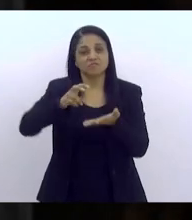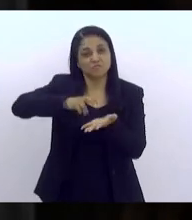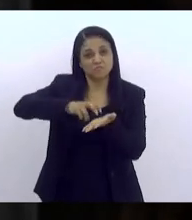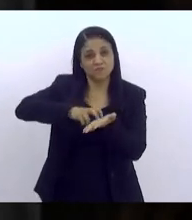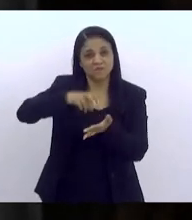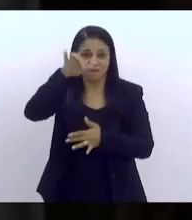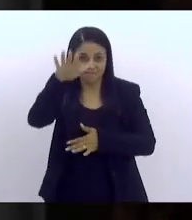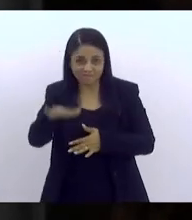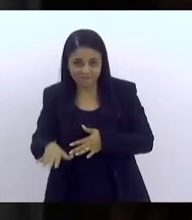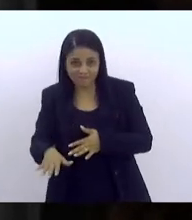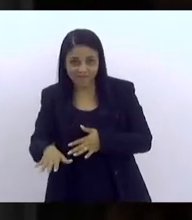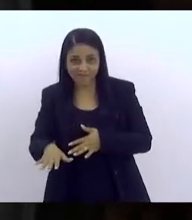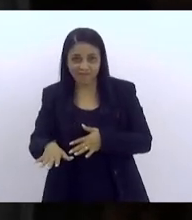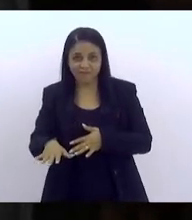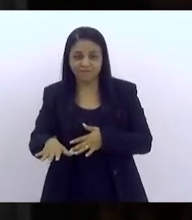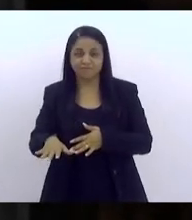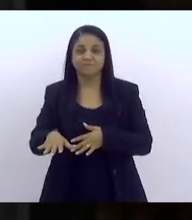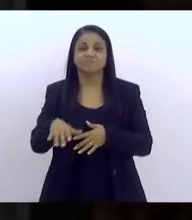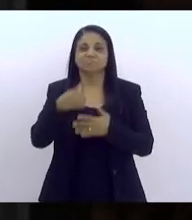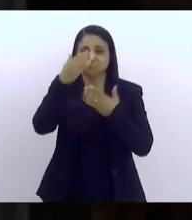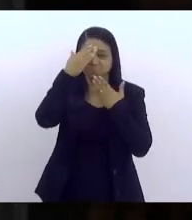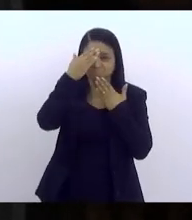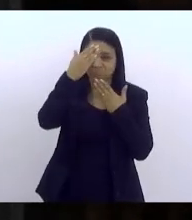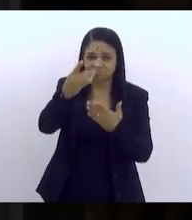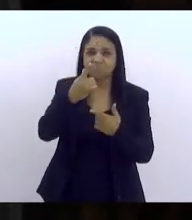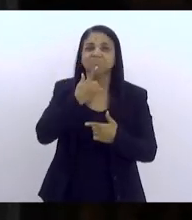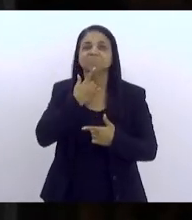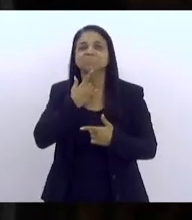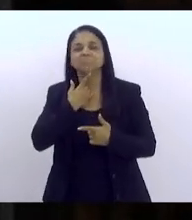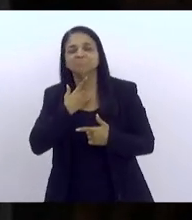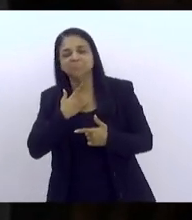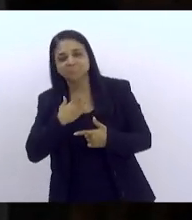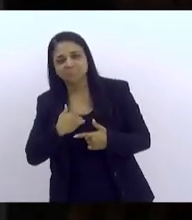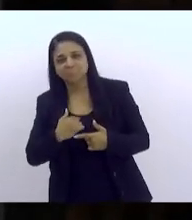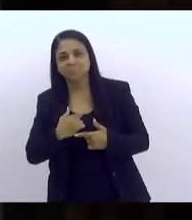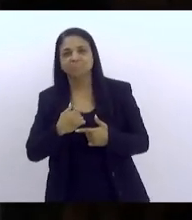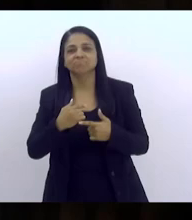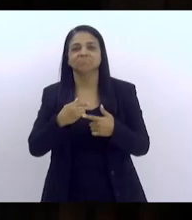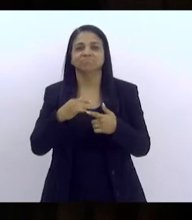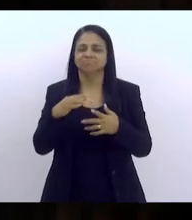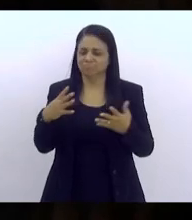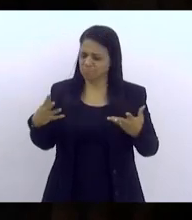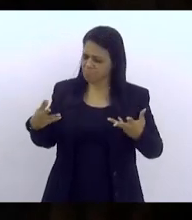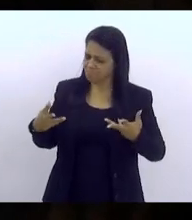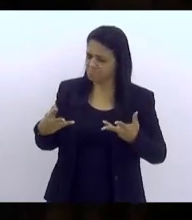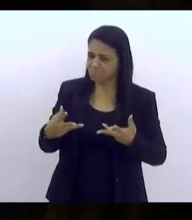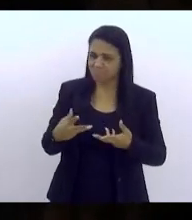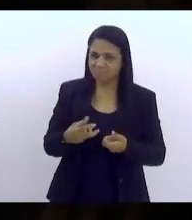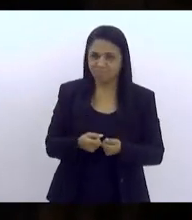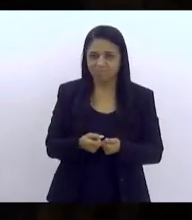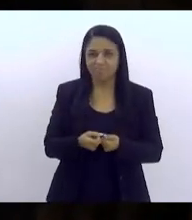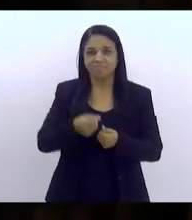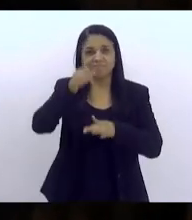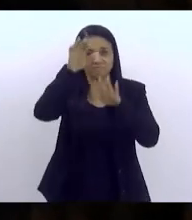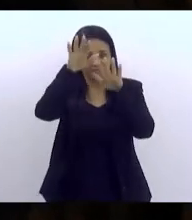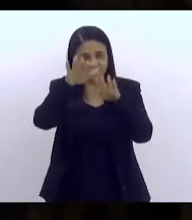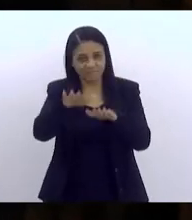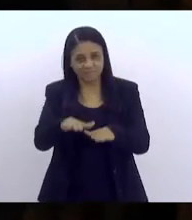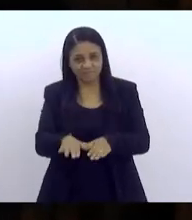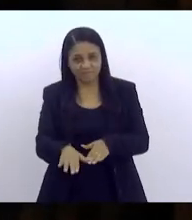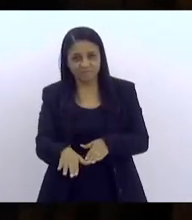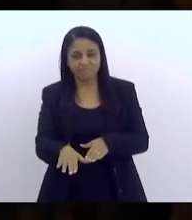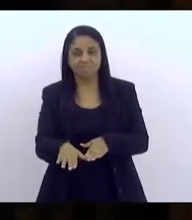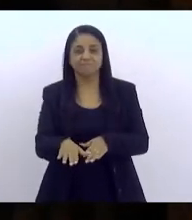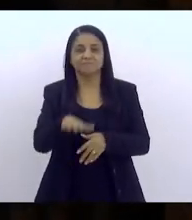parte da tarde. Então, quero agradecer e desejar que a gente tenha uma excelente tarde, assim